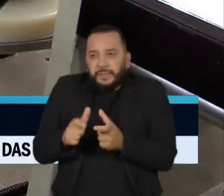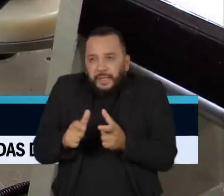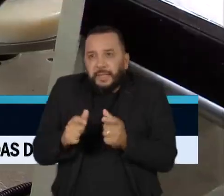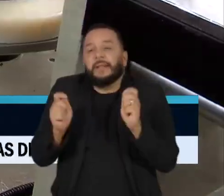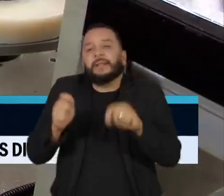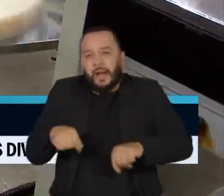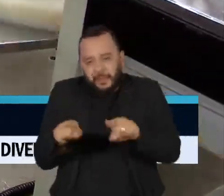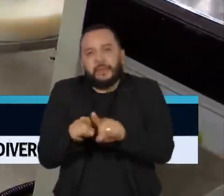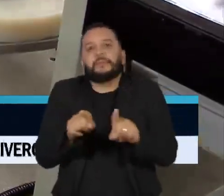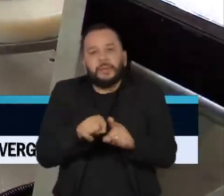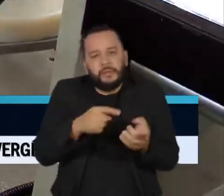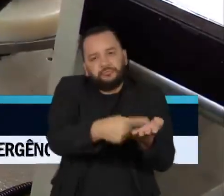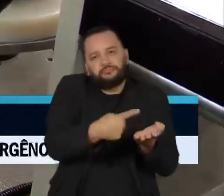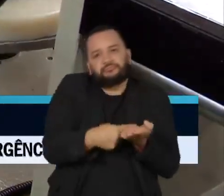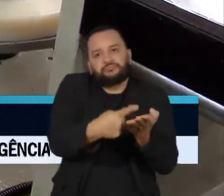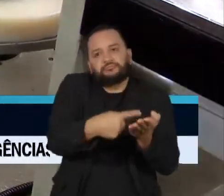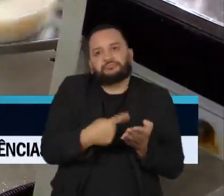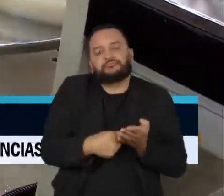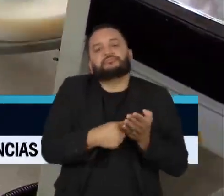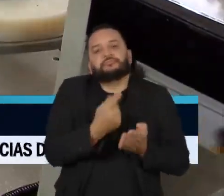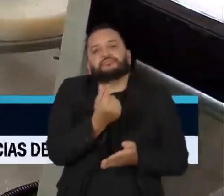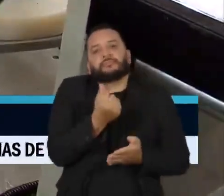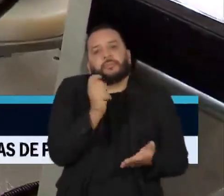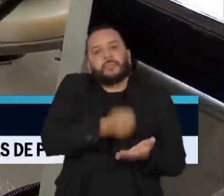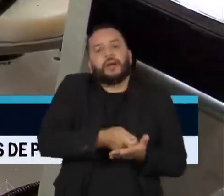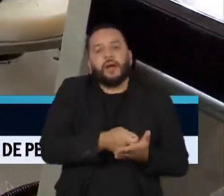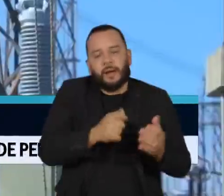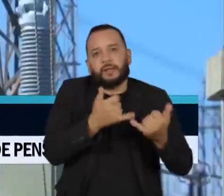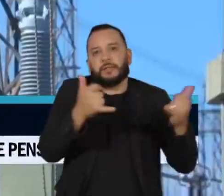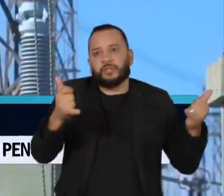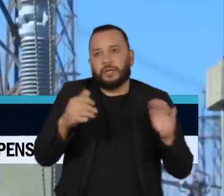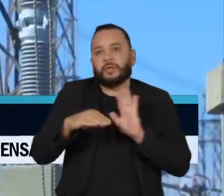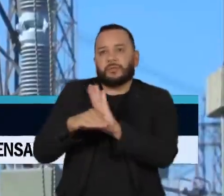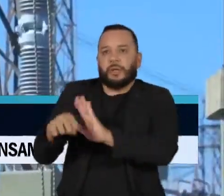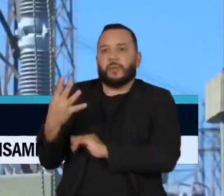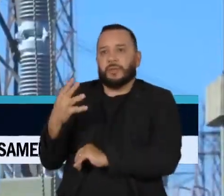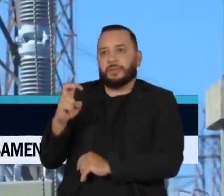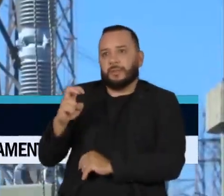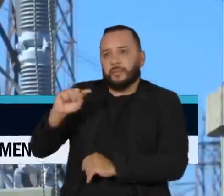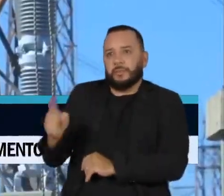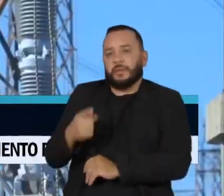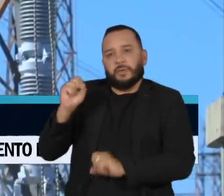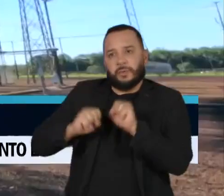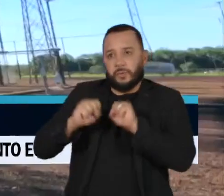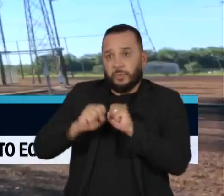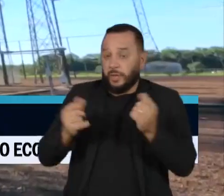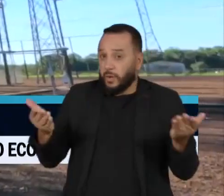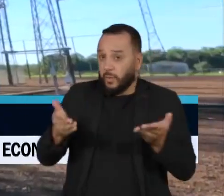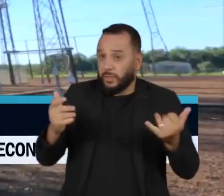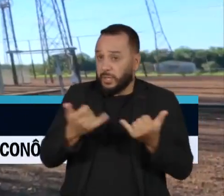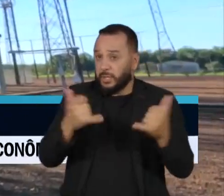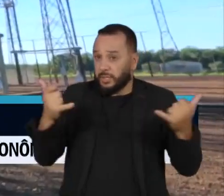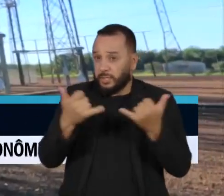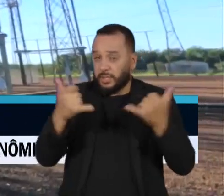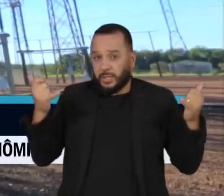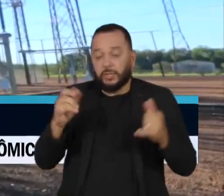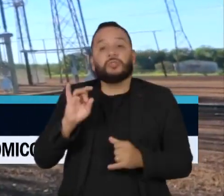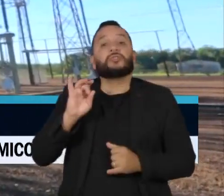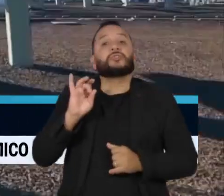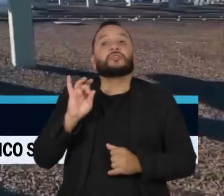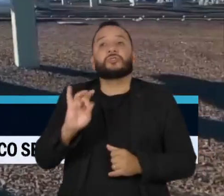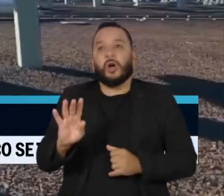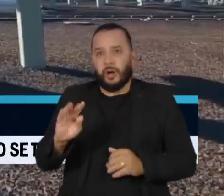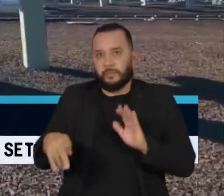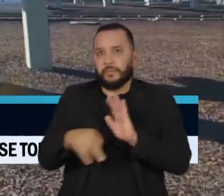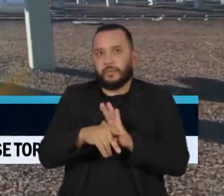mercado. A medida deve auxiliar 45 mil indústrias. Hoje, a energia elétrica que elas consomem vem apenas das